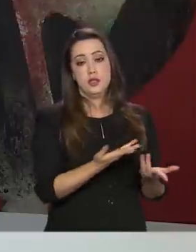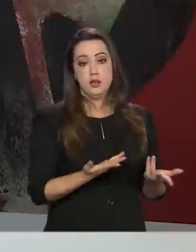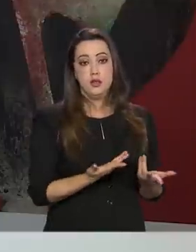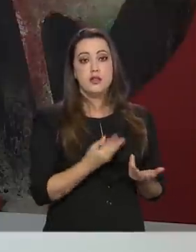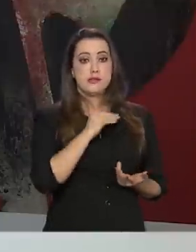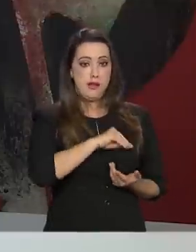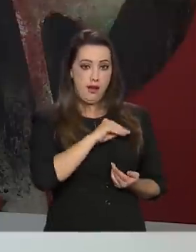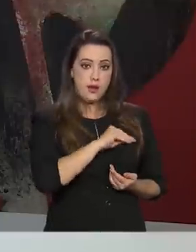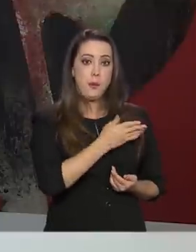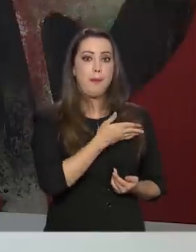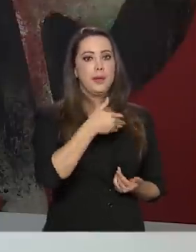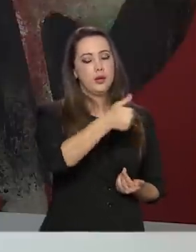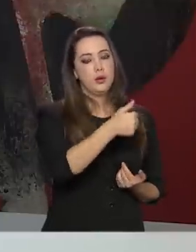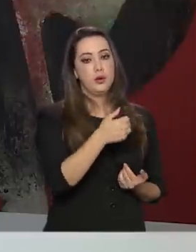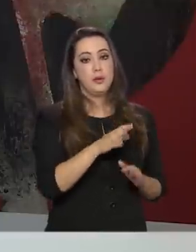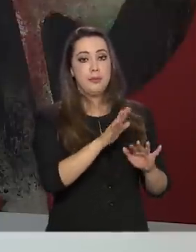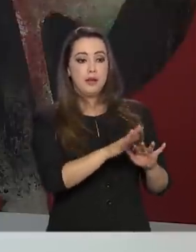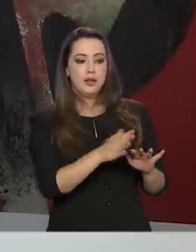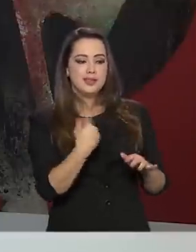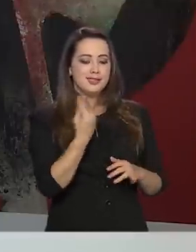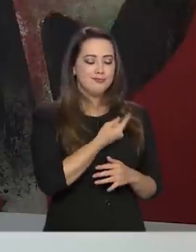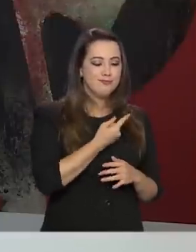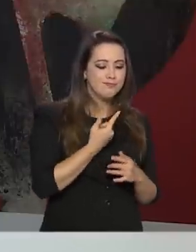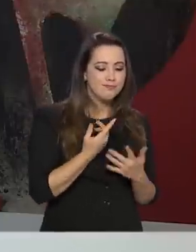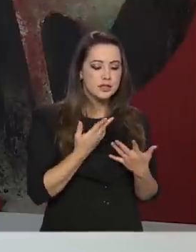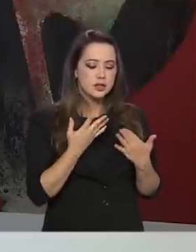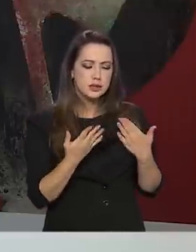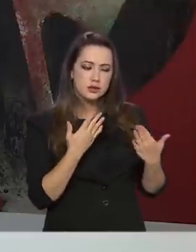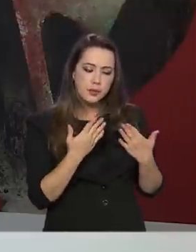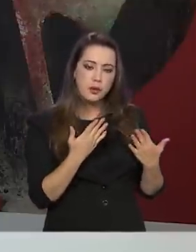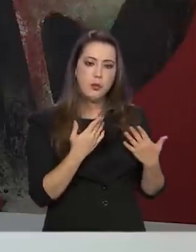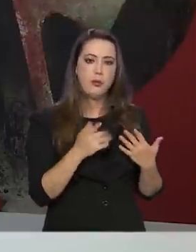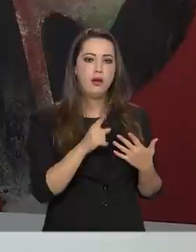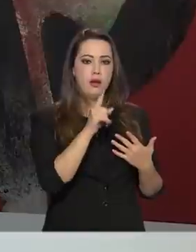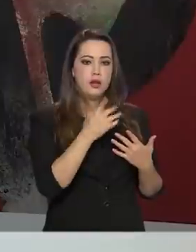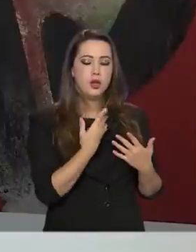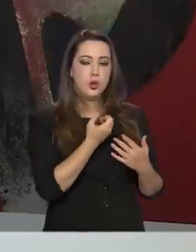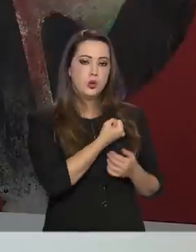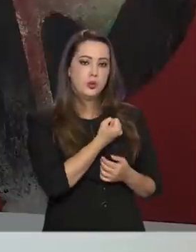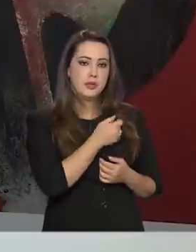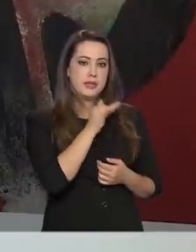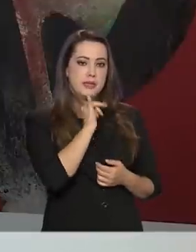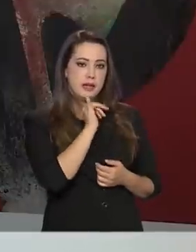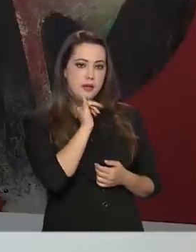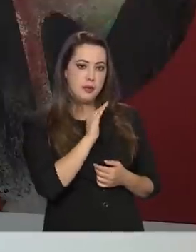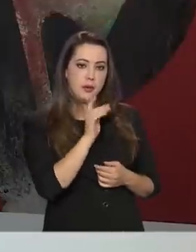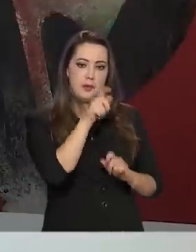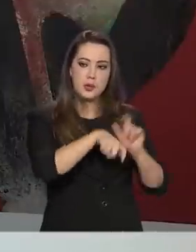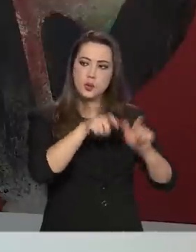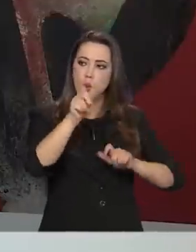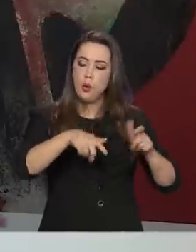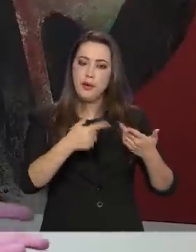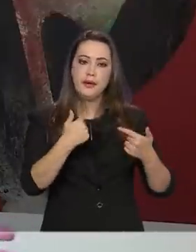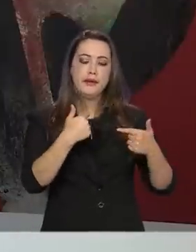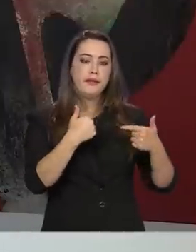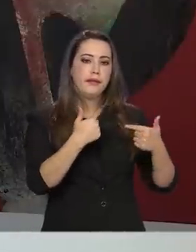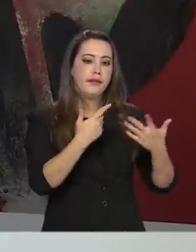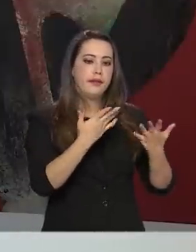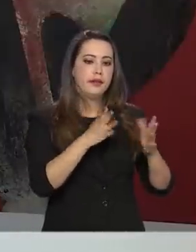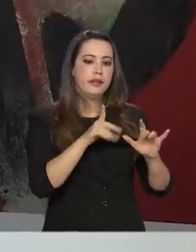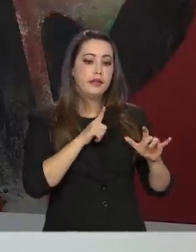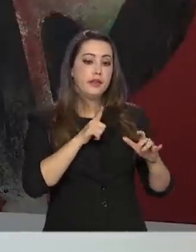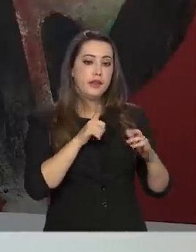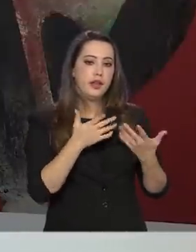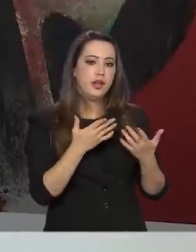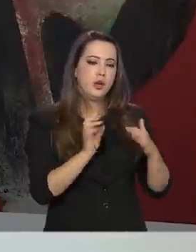passaram a ganhar mais. Mas chama a atenção alguns números, por exemplo, um empregador informal, é aquele indivíduo que tem um pequeno